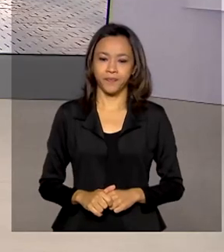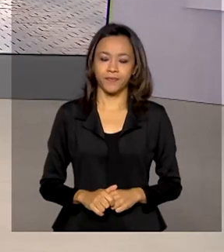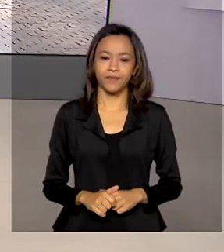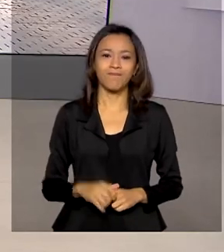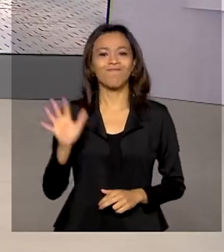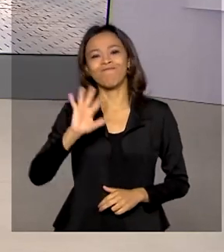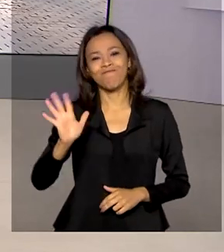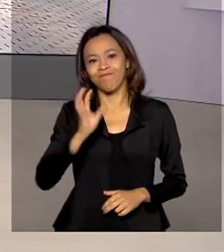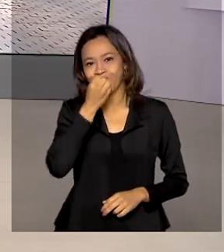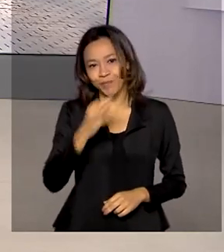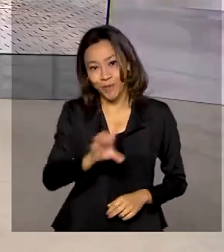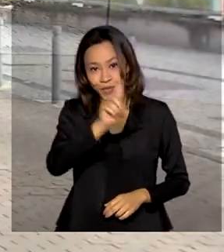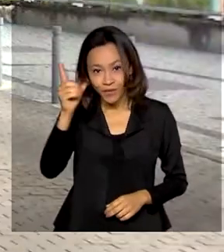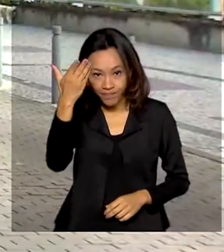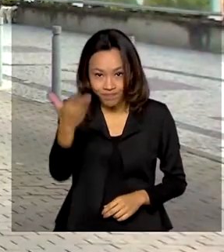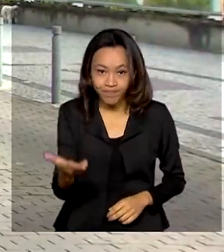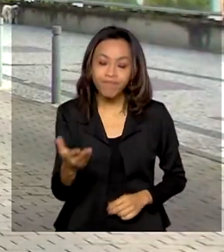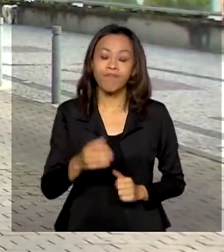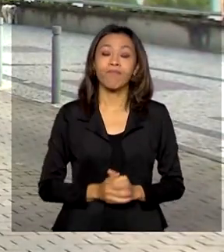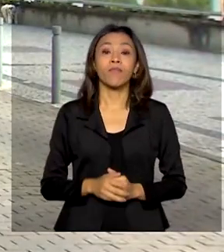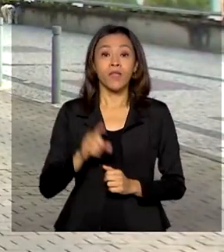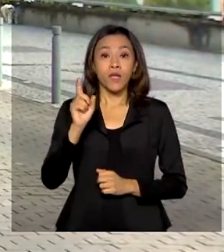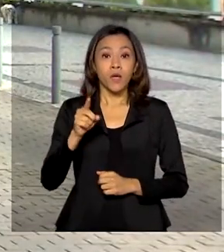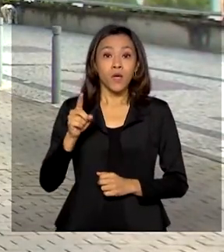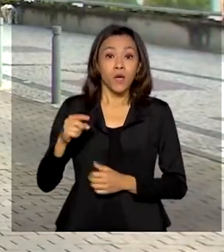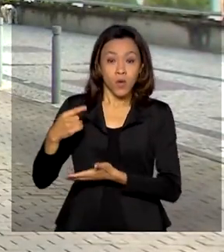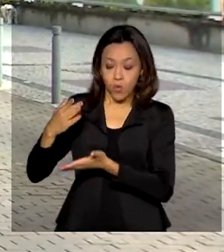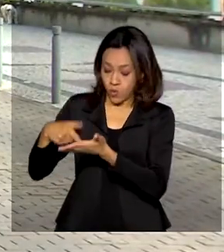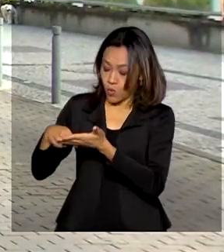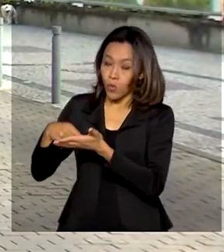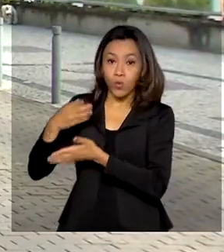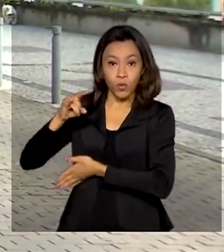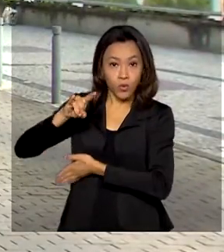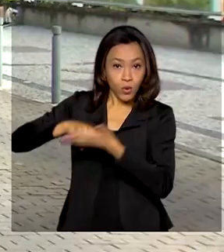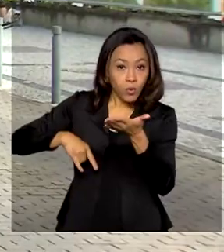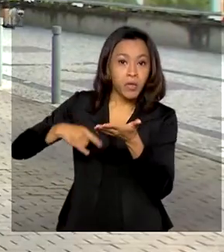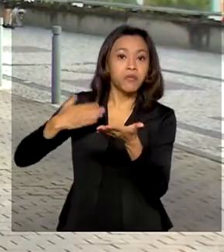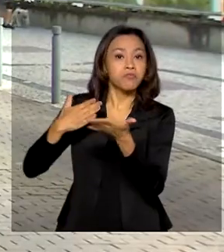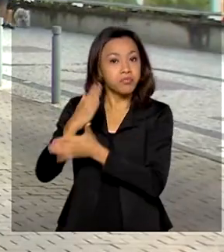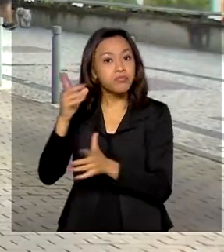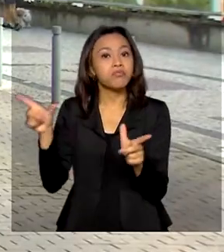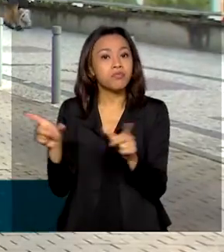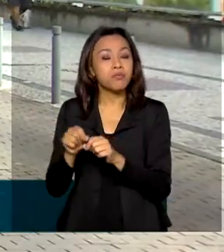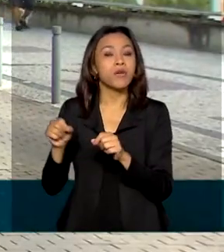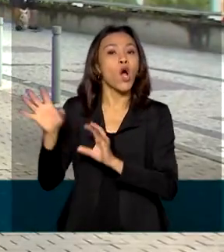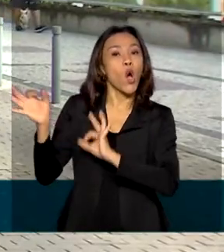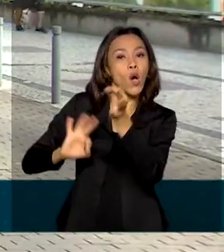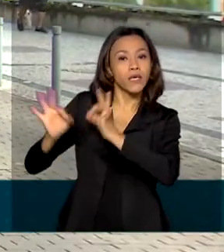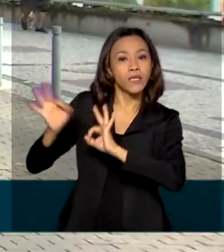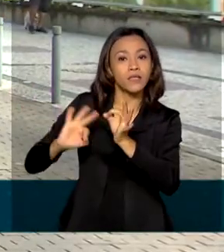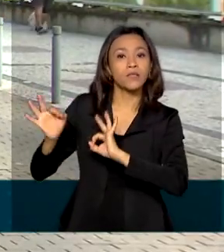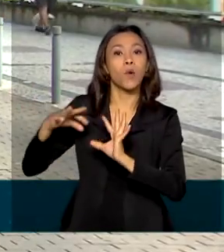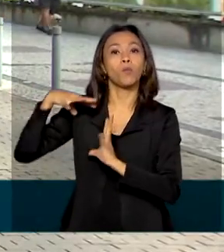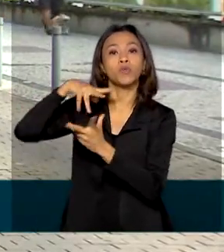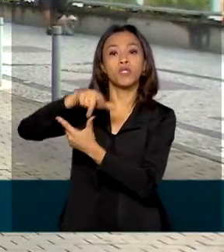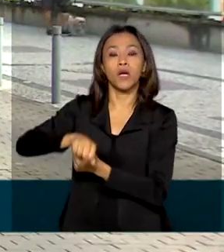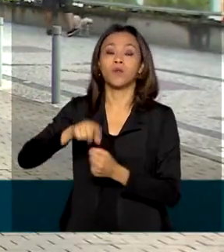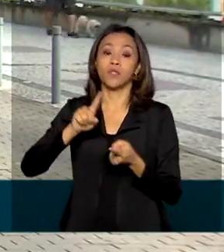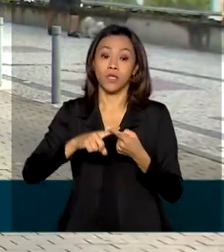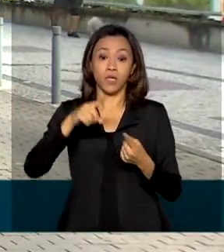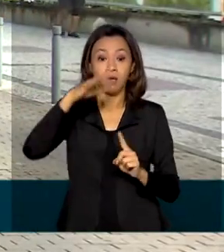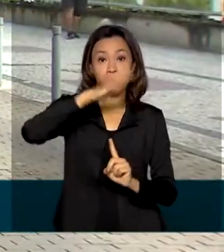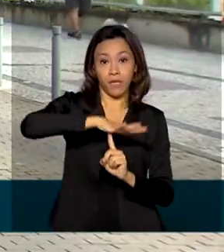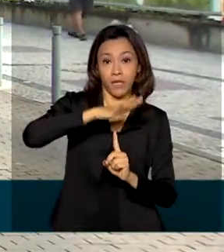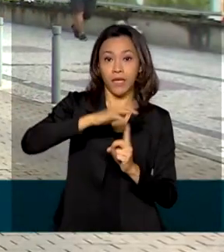Oi, Daniele. Bom dia para você. O parecer favorável da Organização Mundial de Saúde Animal reconhece os estados do Paraná, Rio